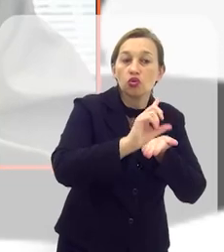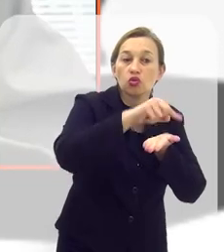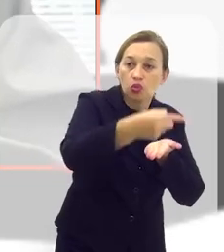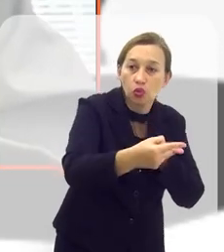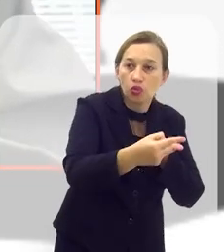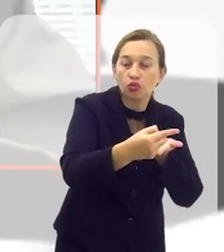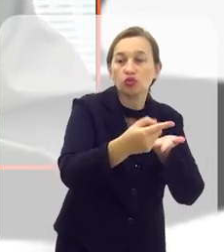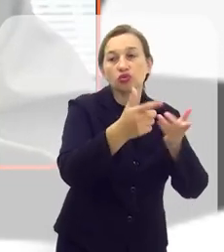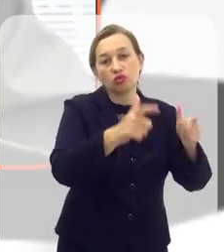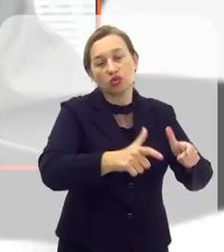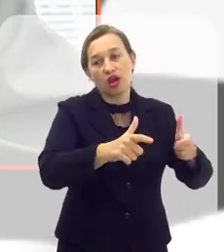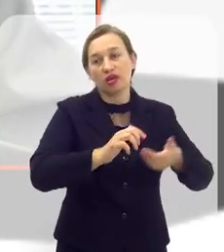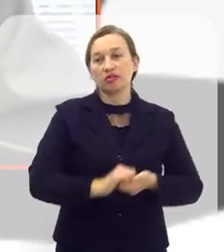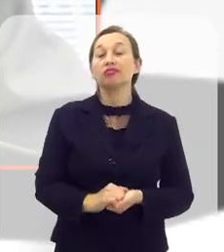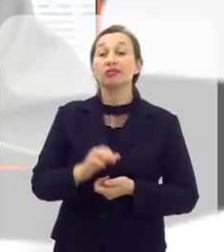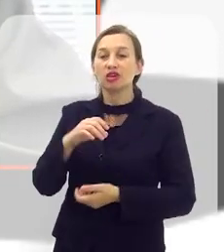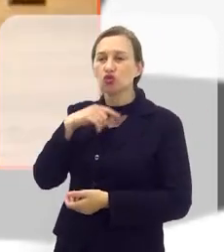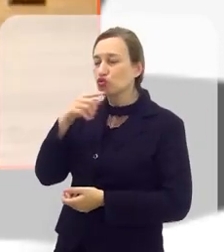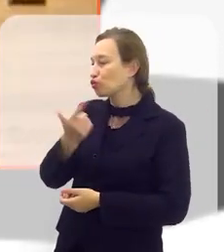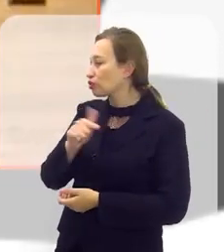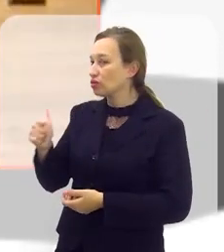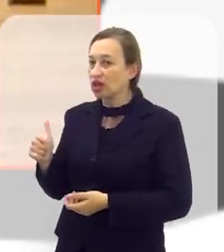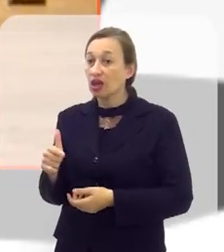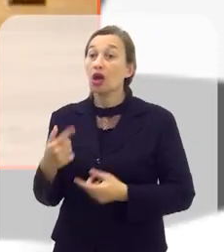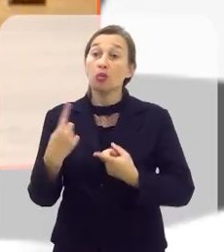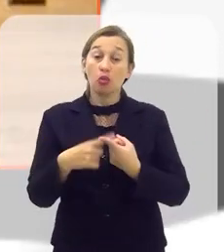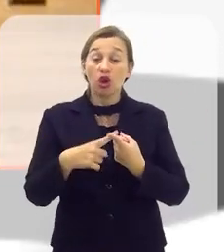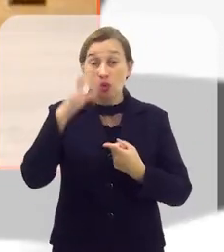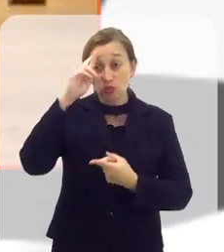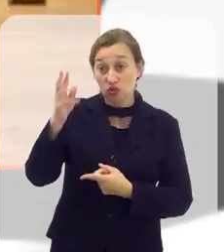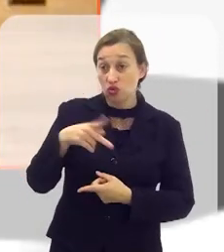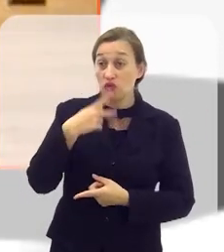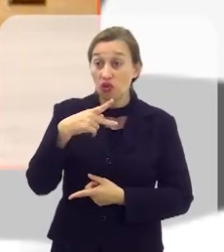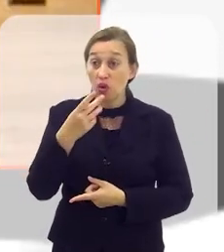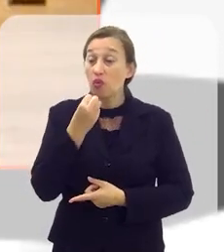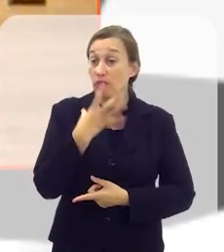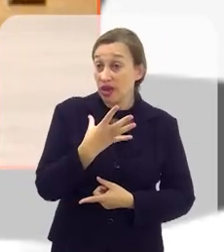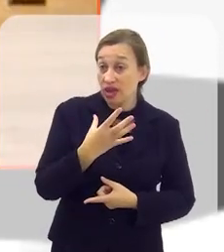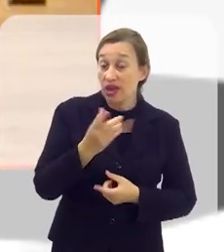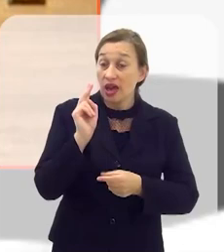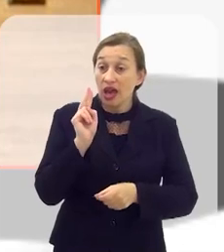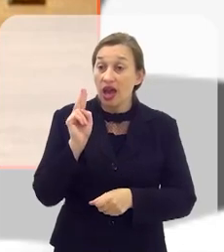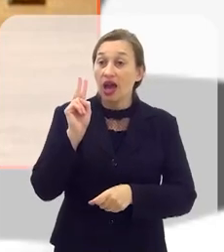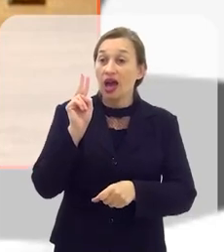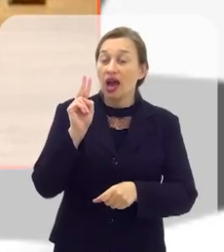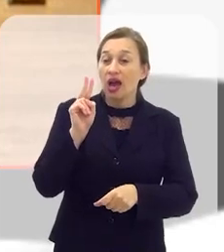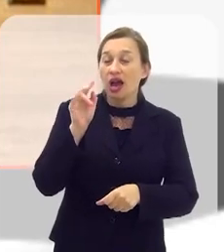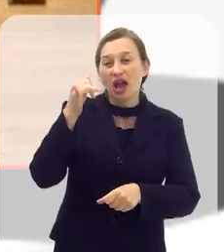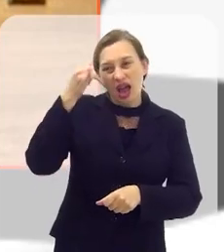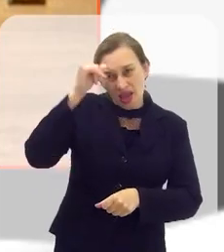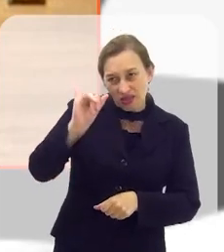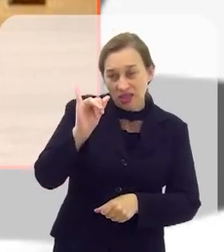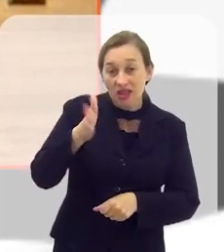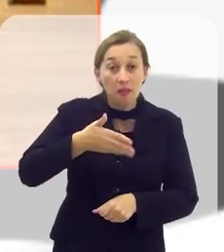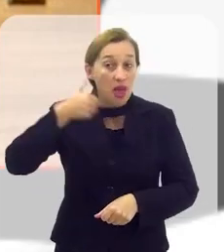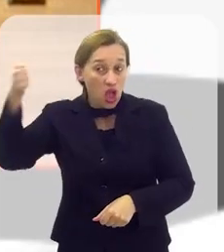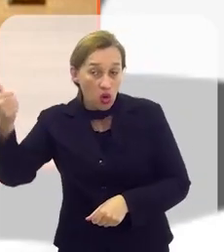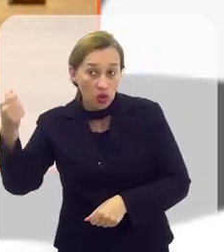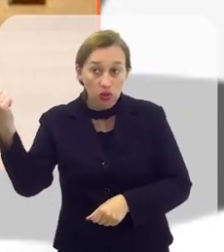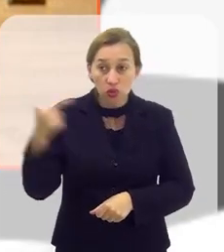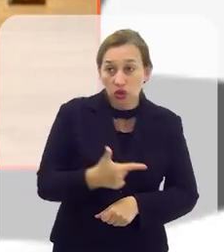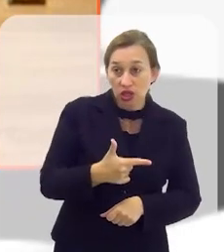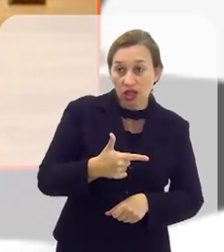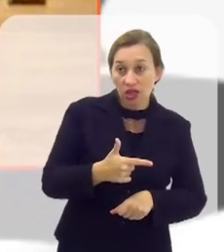serviços. Sem dúvida, até porque, como o senhor muito bem disse, a prevenção é muito mais barata do que a